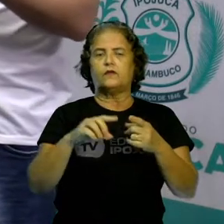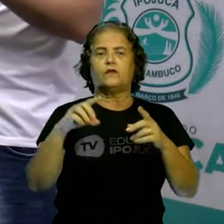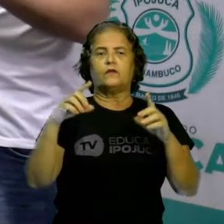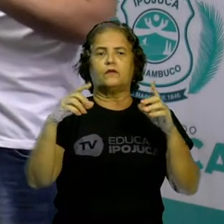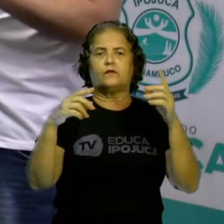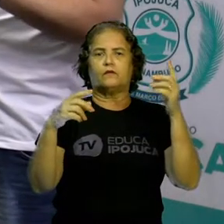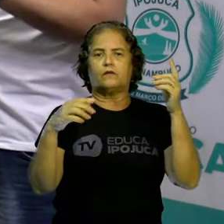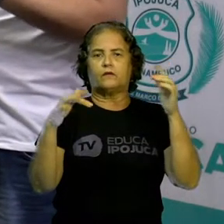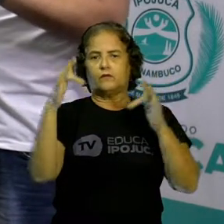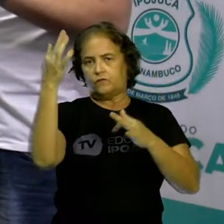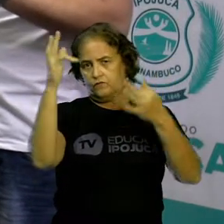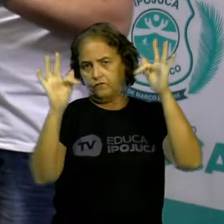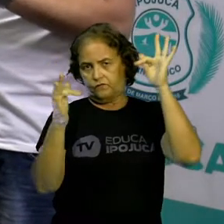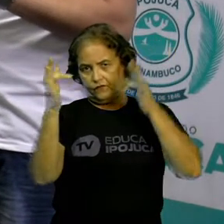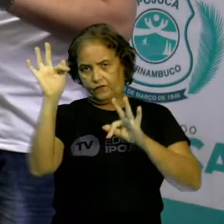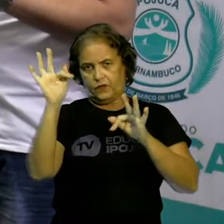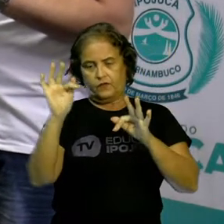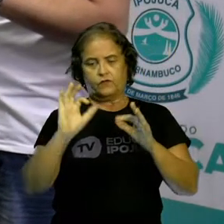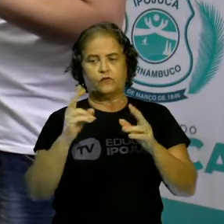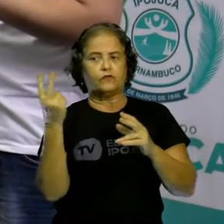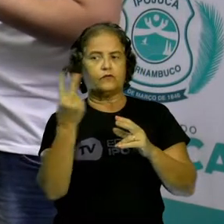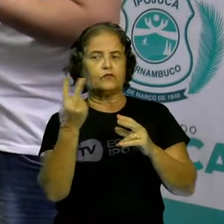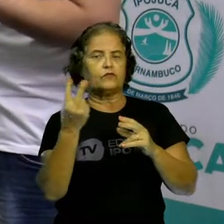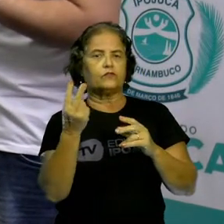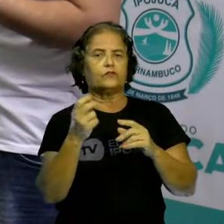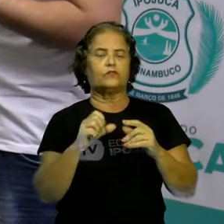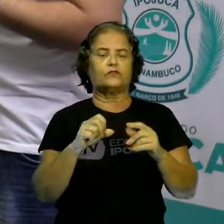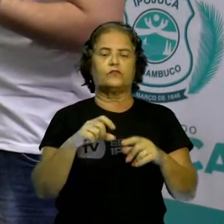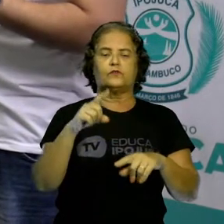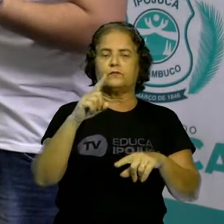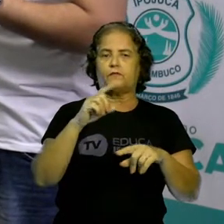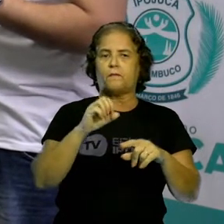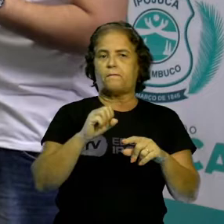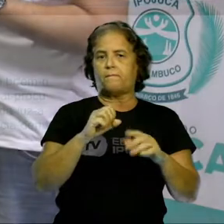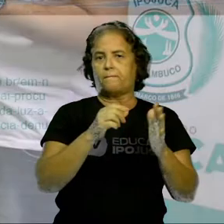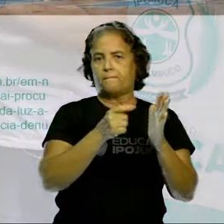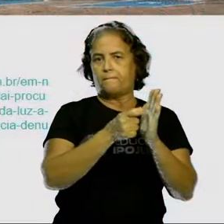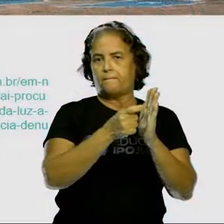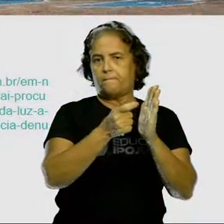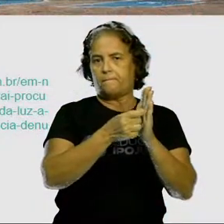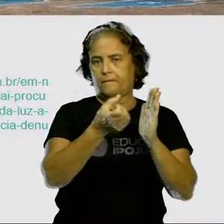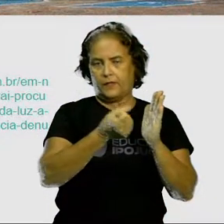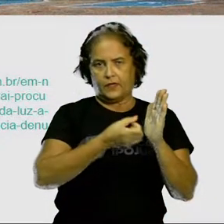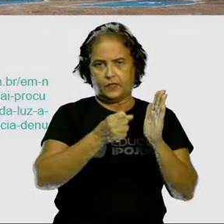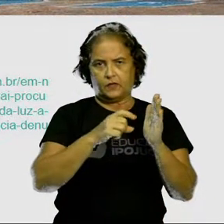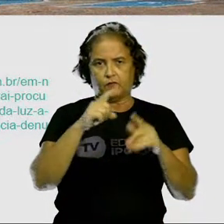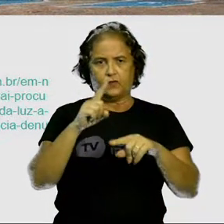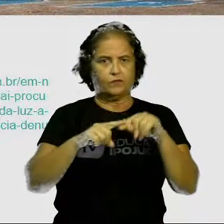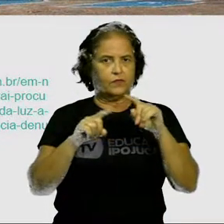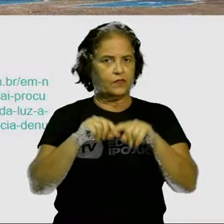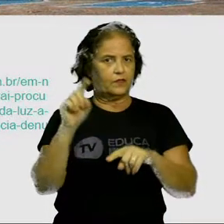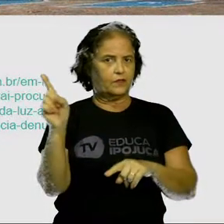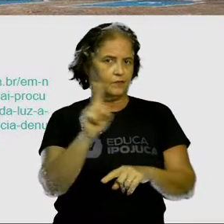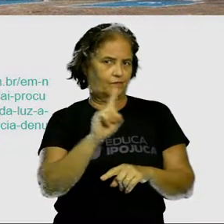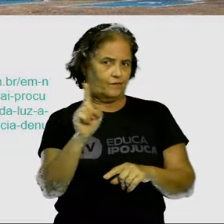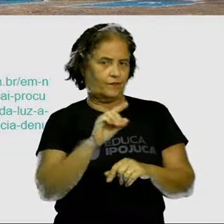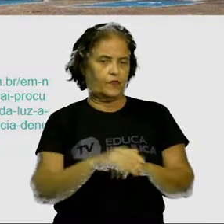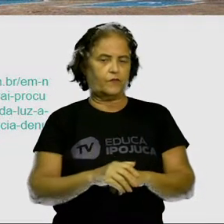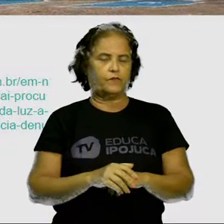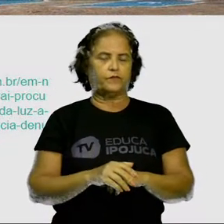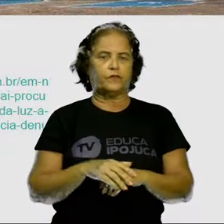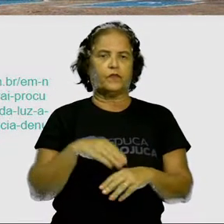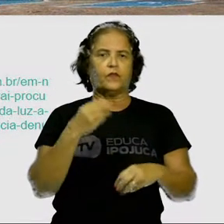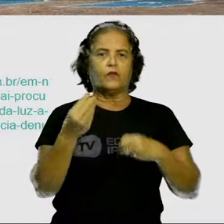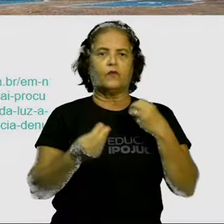imateriais. Ok, pessoal? Então, como o patrimônio histórico e cultural